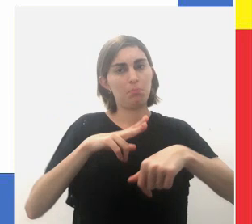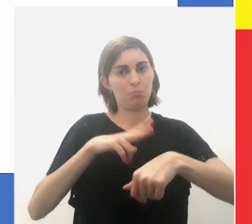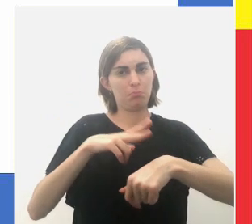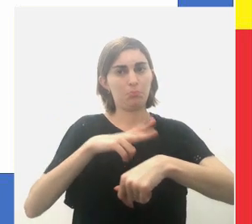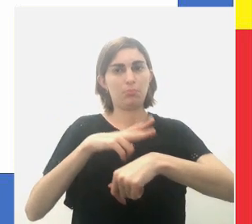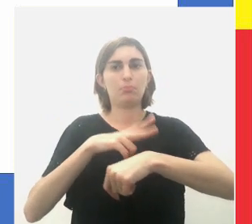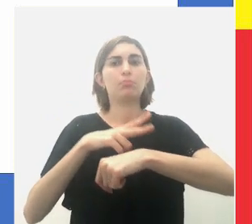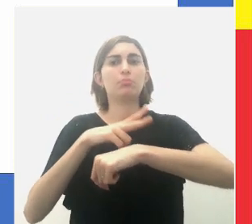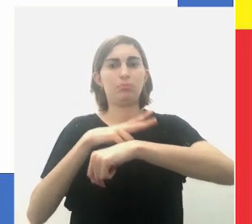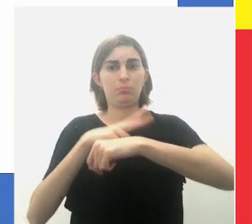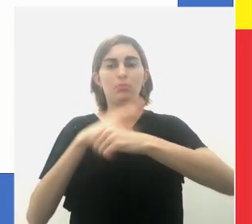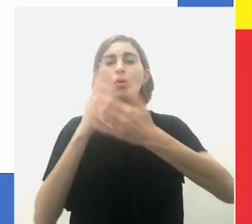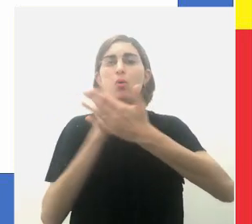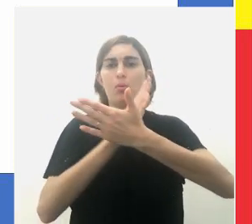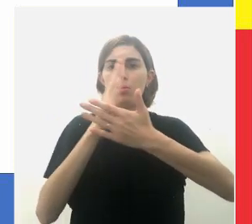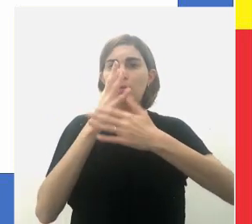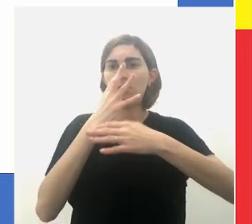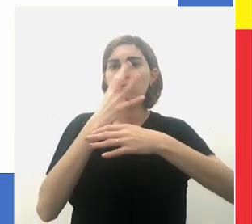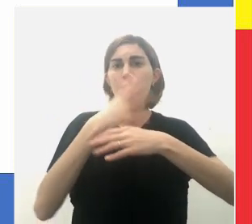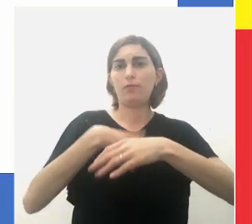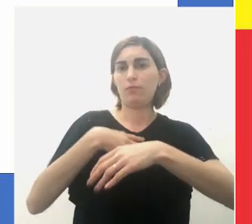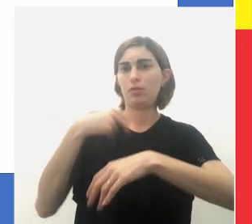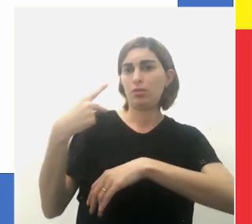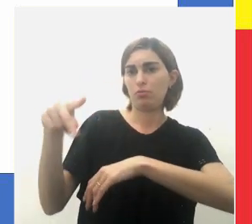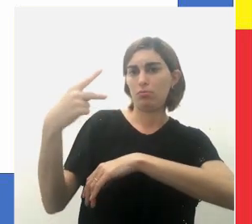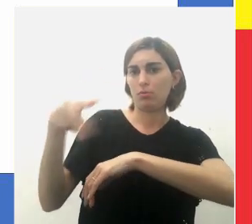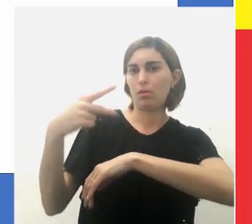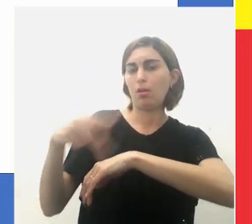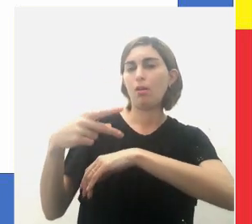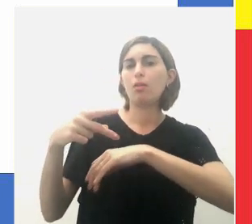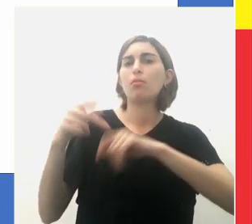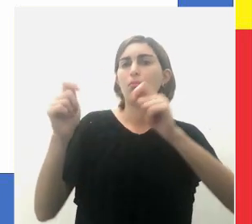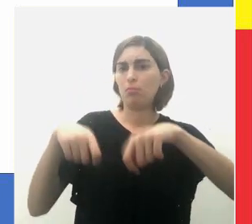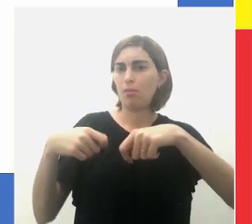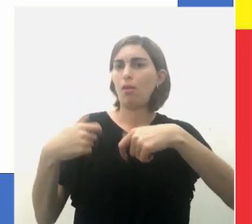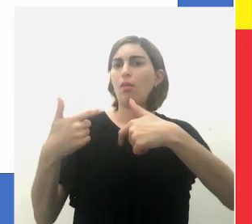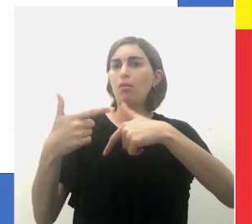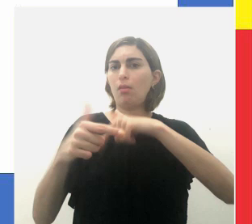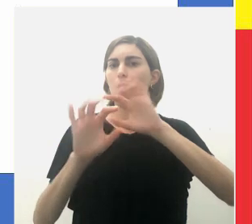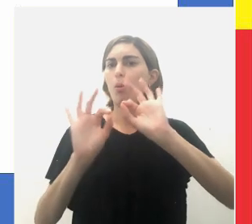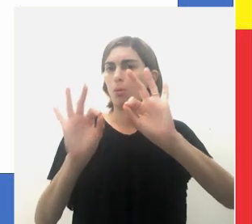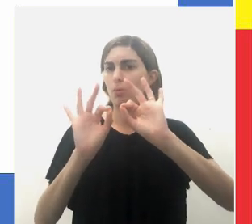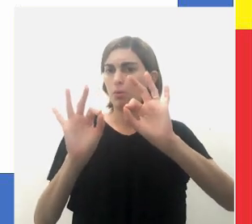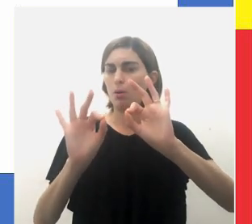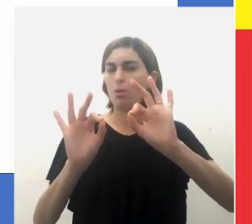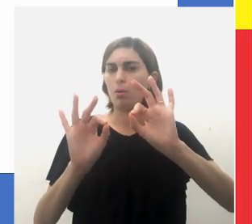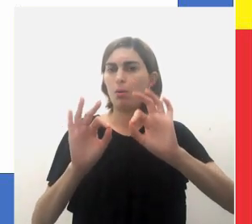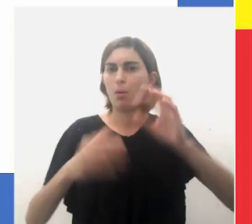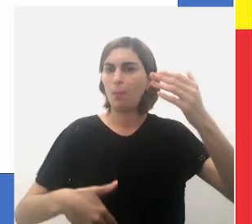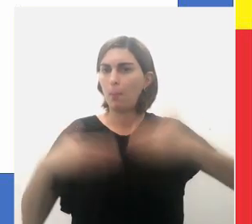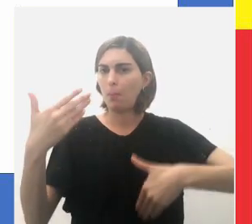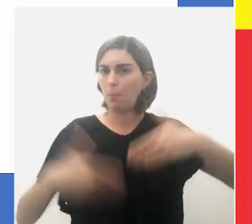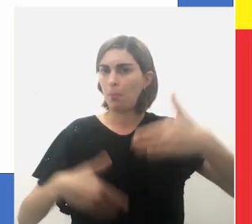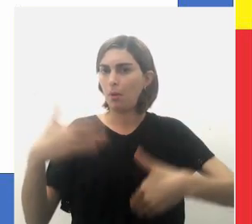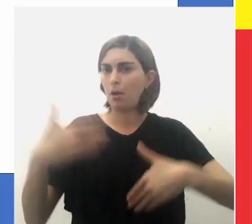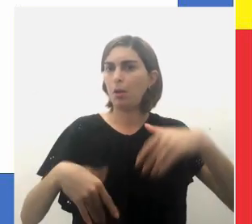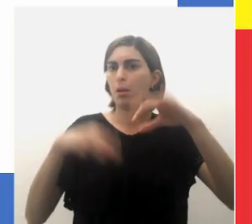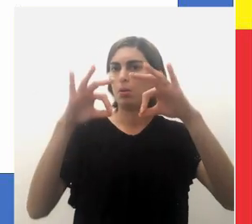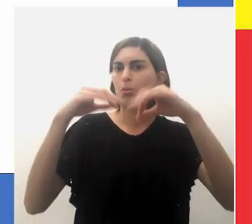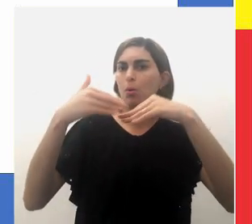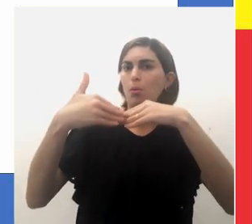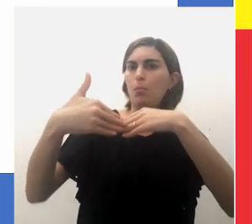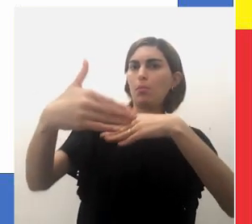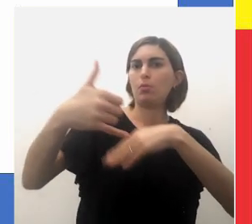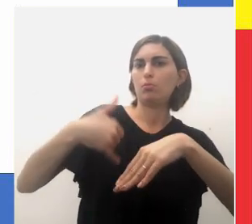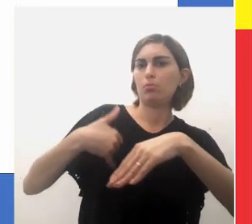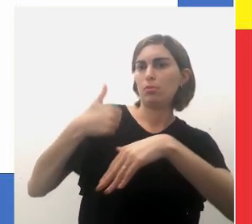particular, observando que seus filhos tornam-se excelentes criados a